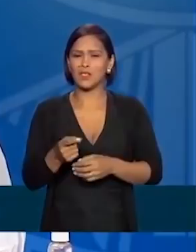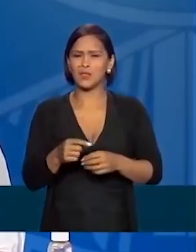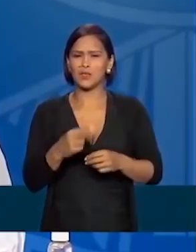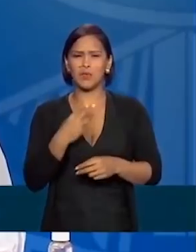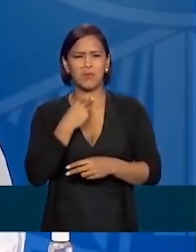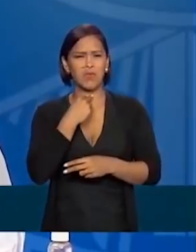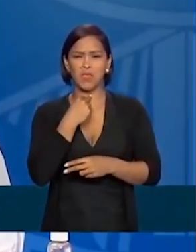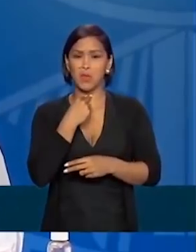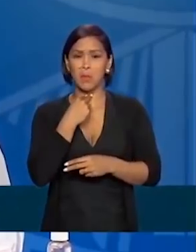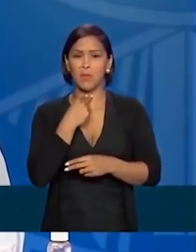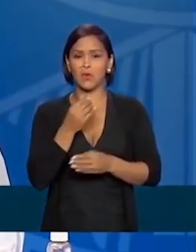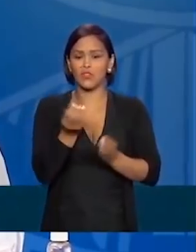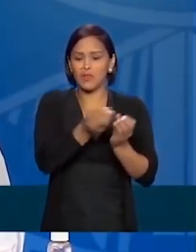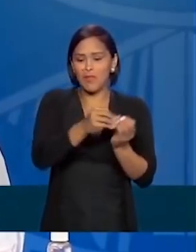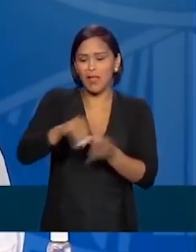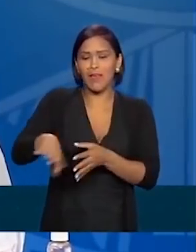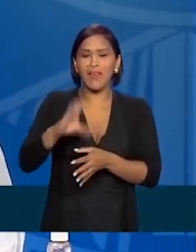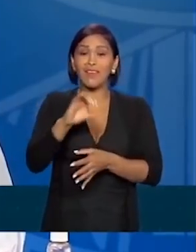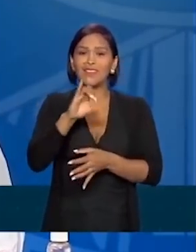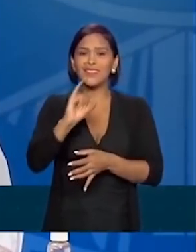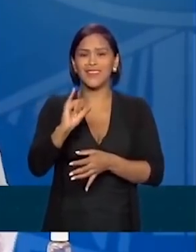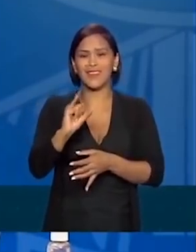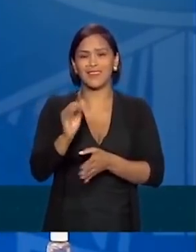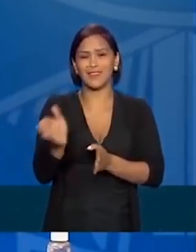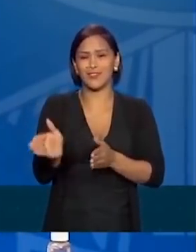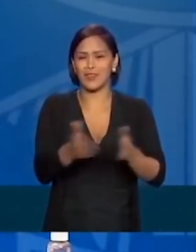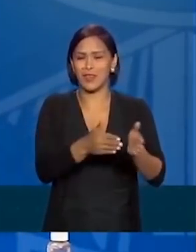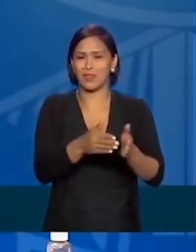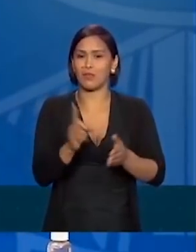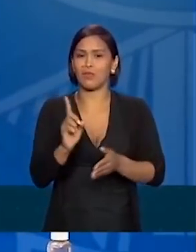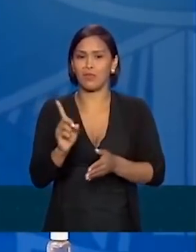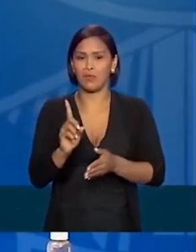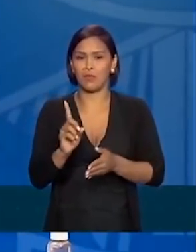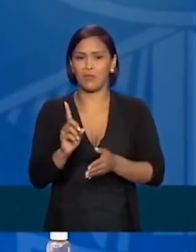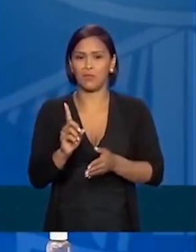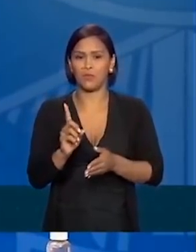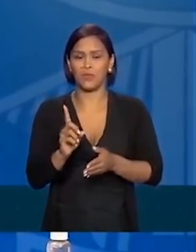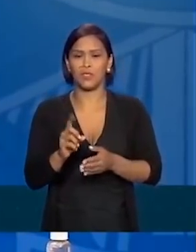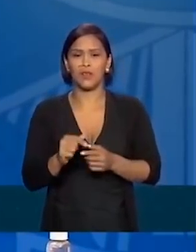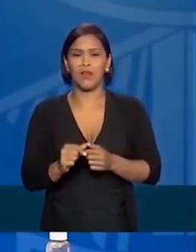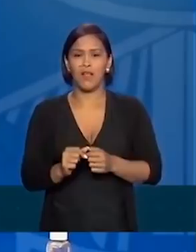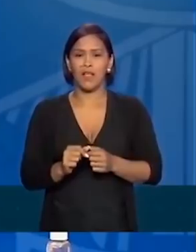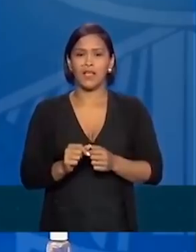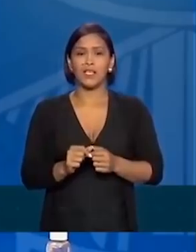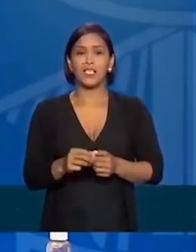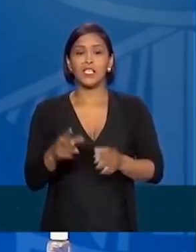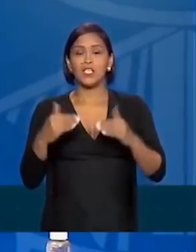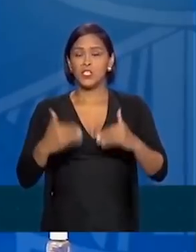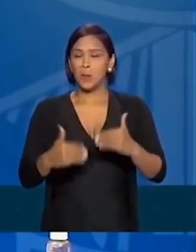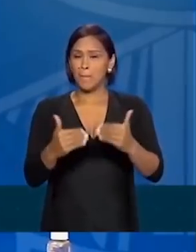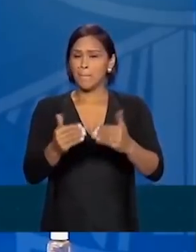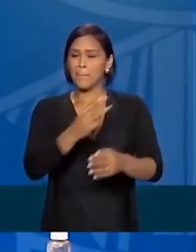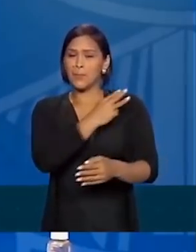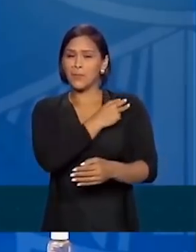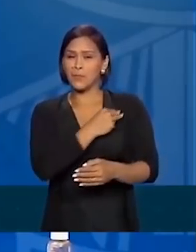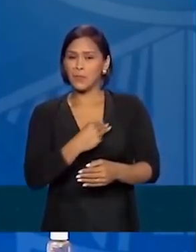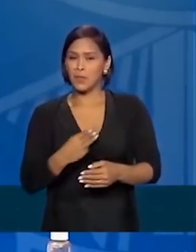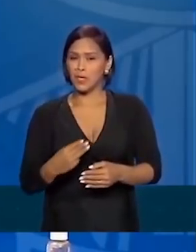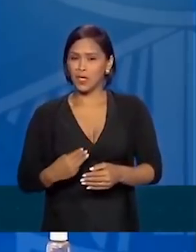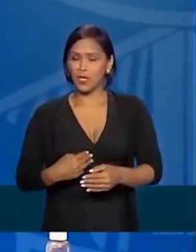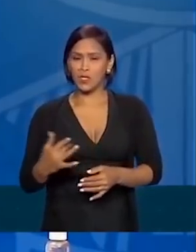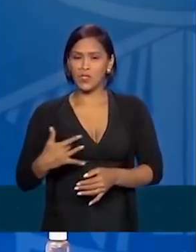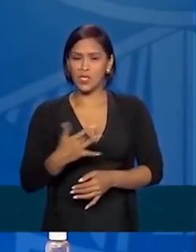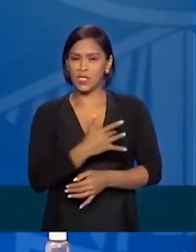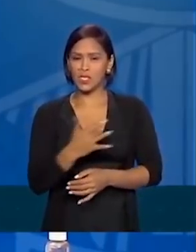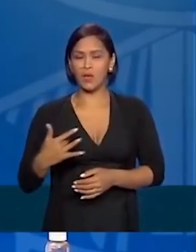ciência que você tenha no seu espaço. Se para um ministro da Saúde do Brasil olhar um país que fala